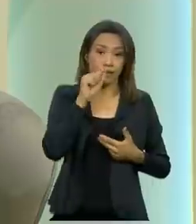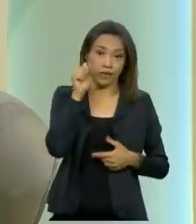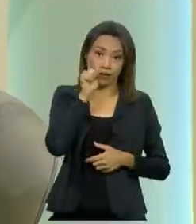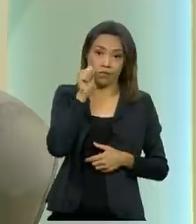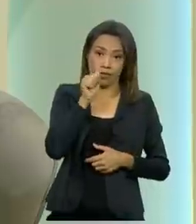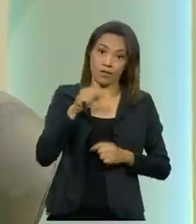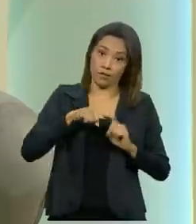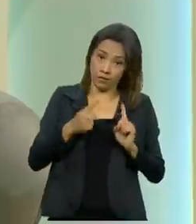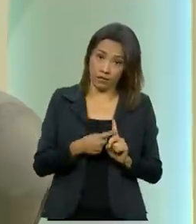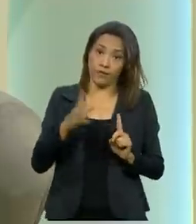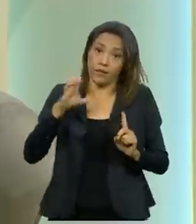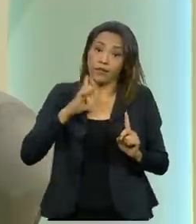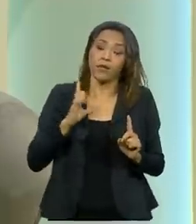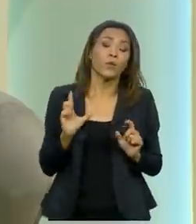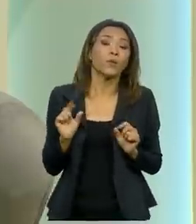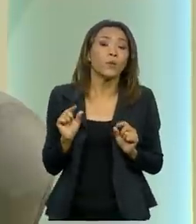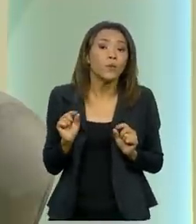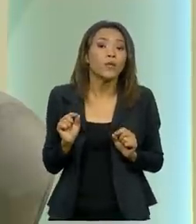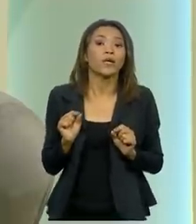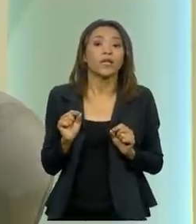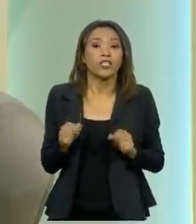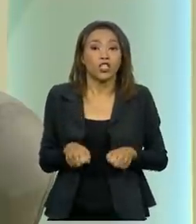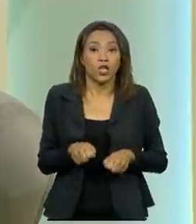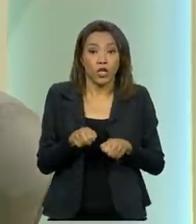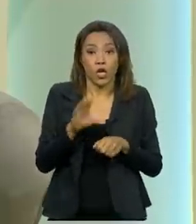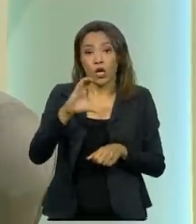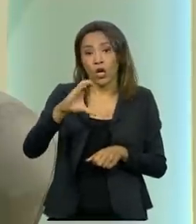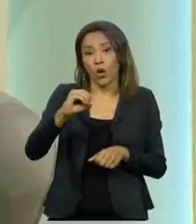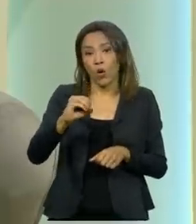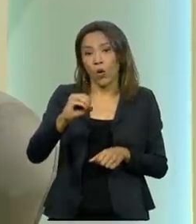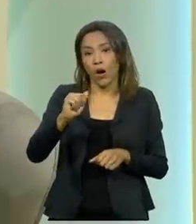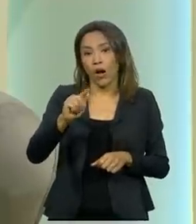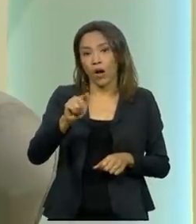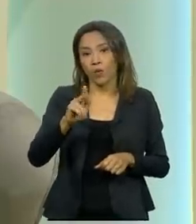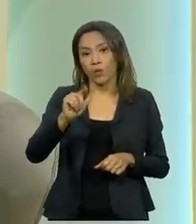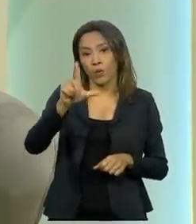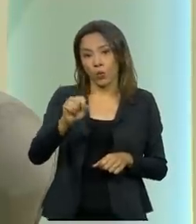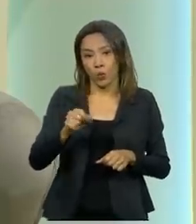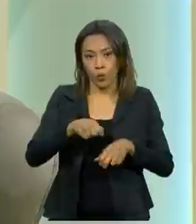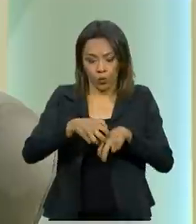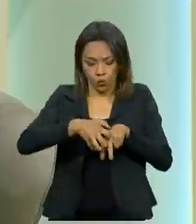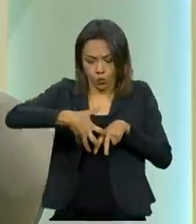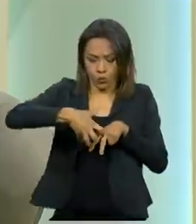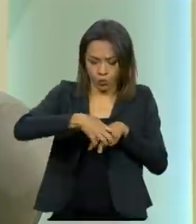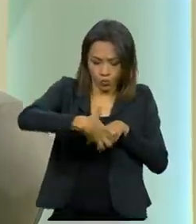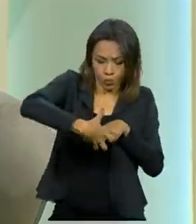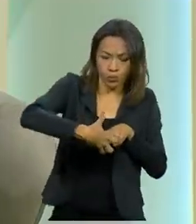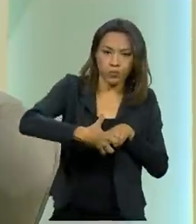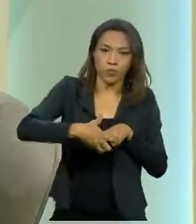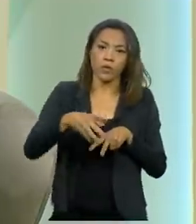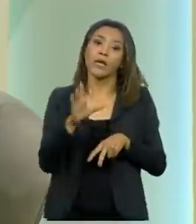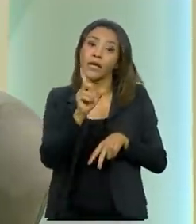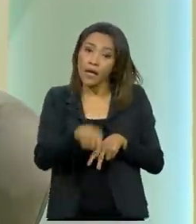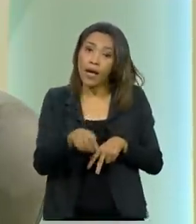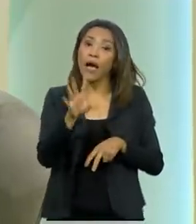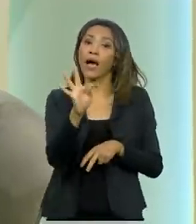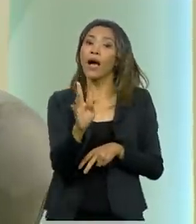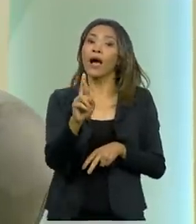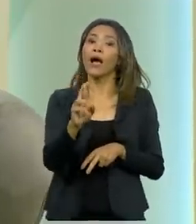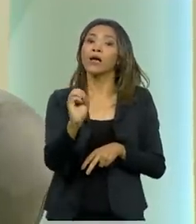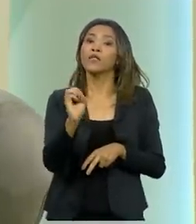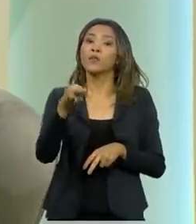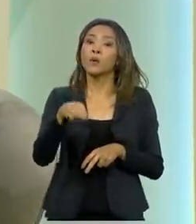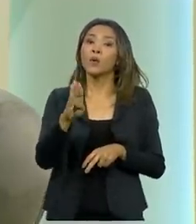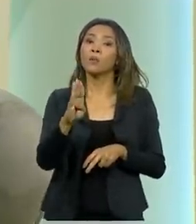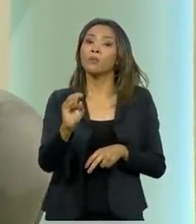tem maior de desenvolver formação de coágulos, um estado que nós chamamos de protrombótico. Então, todos